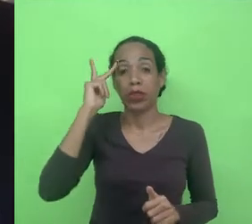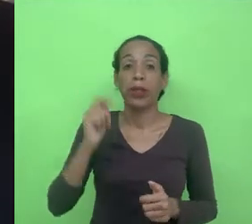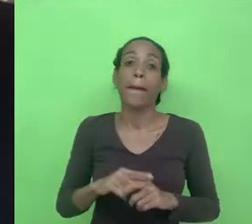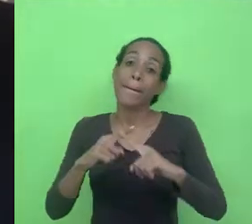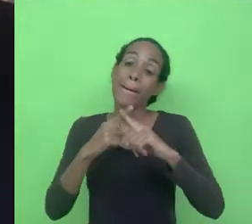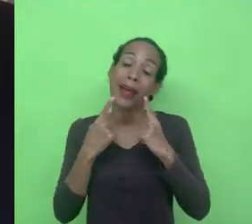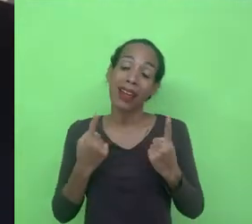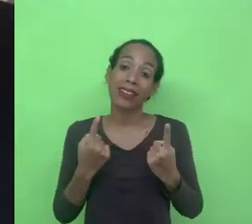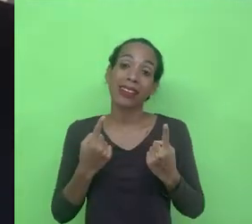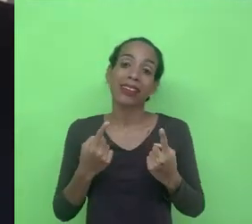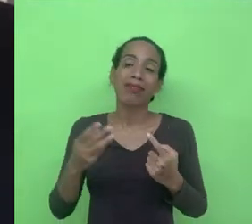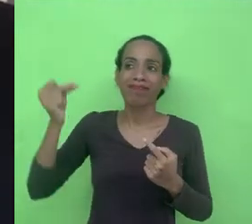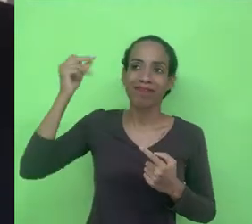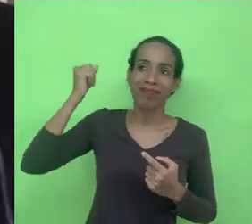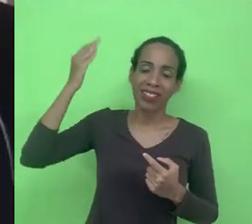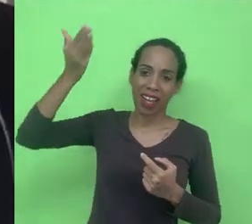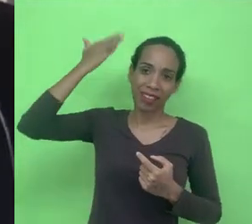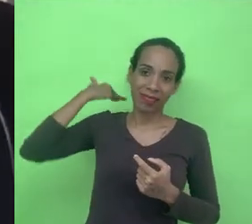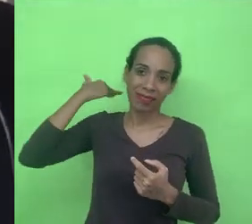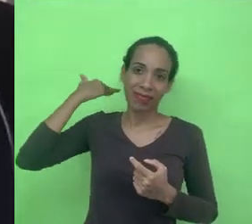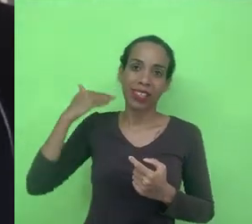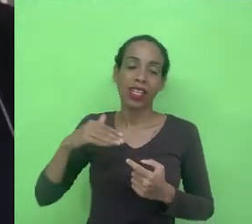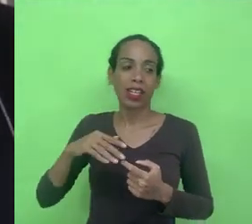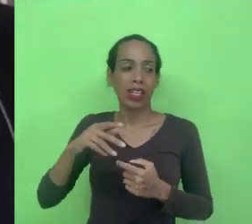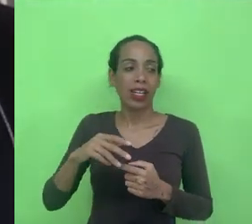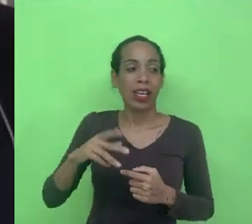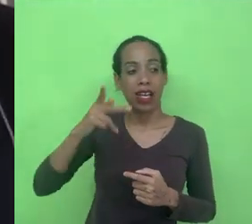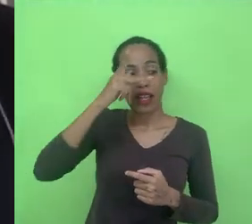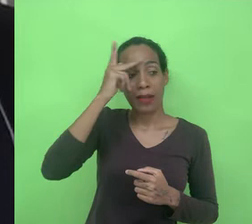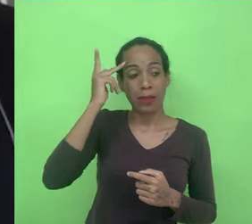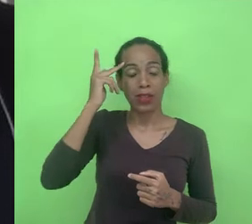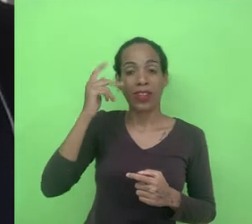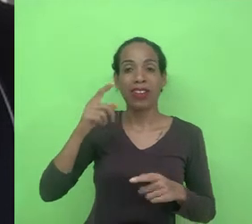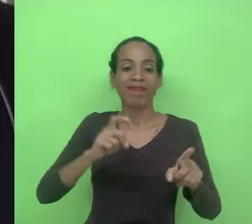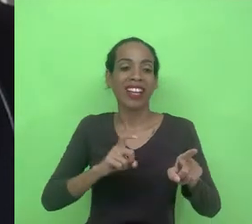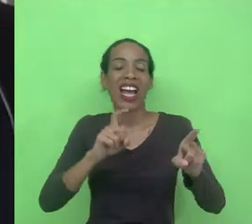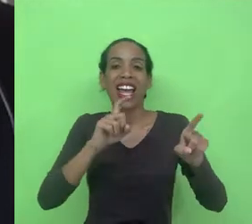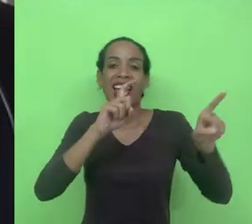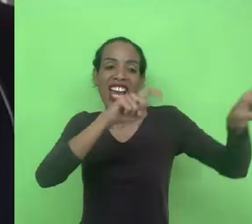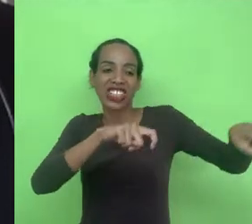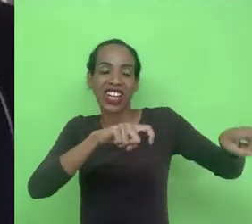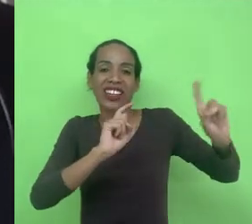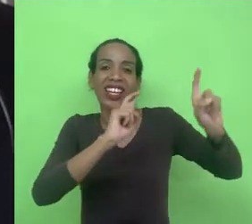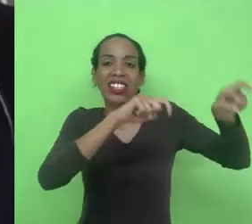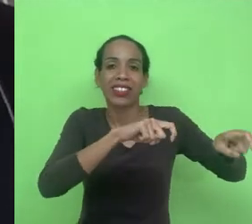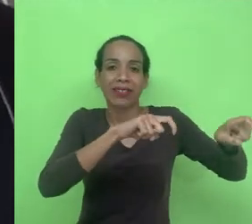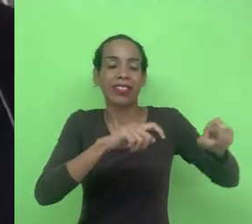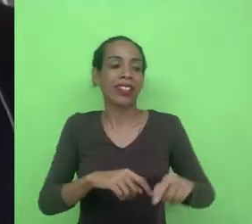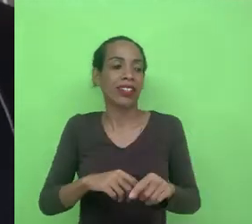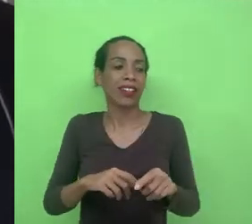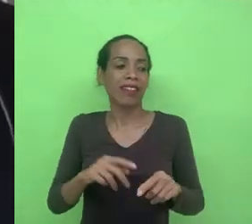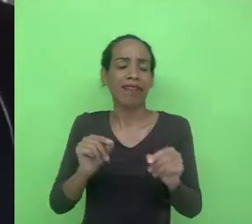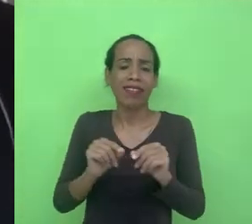lá atrás quando o ser humano inventou a enxada por exemplo isso mediou uma série de